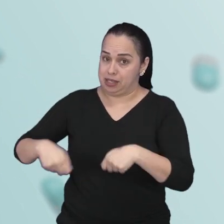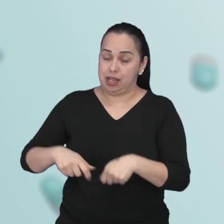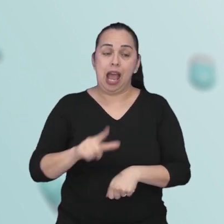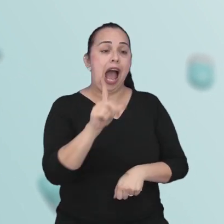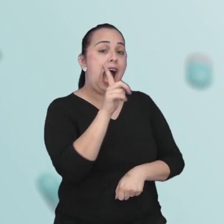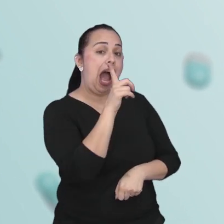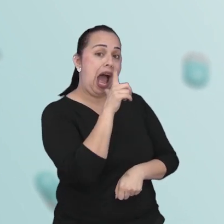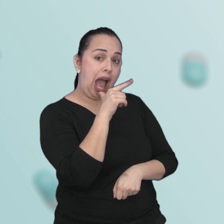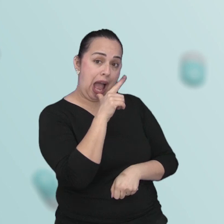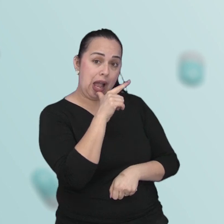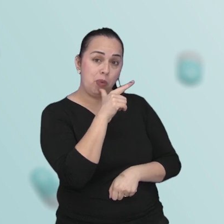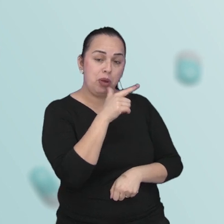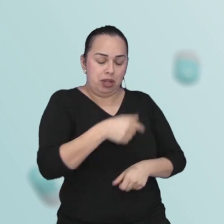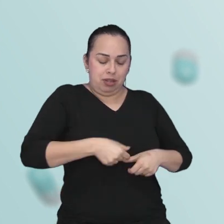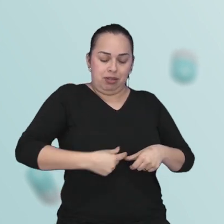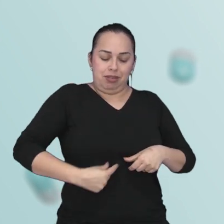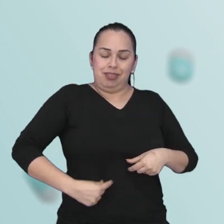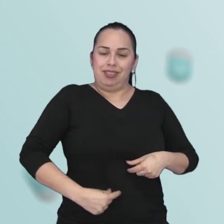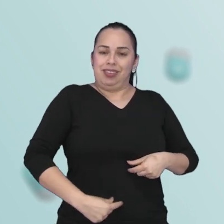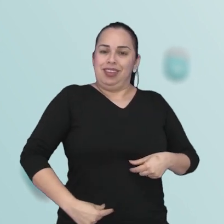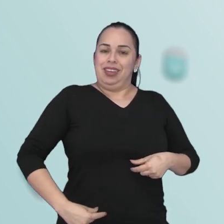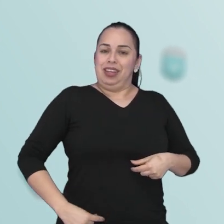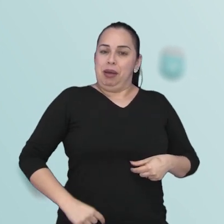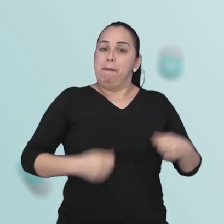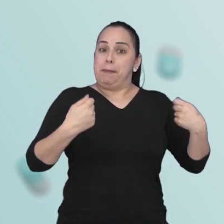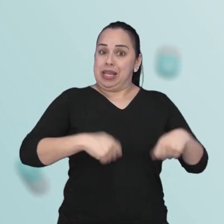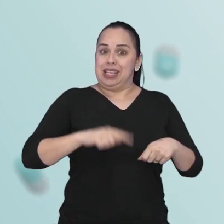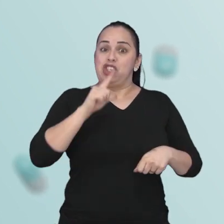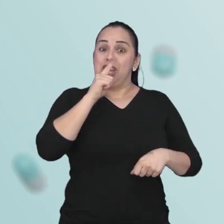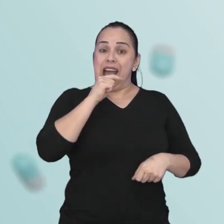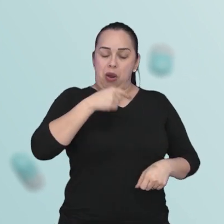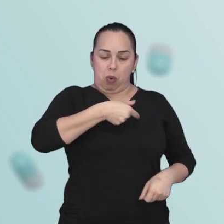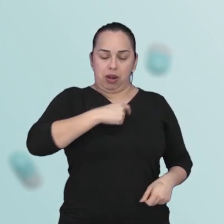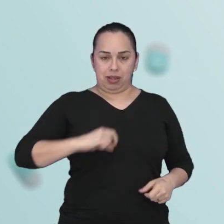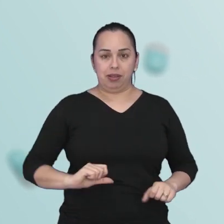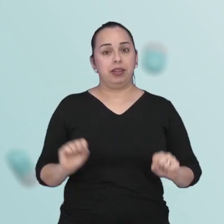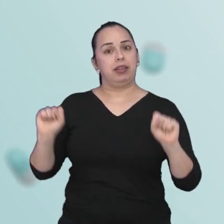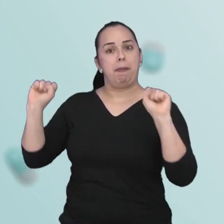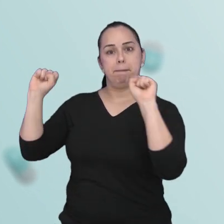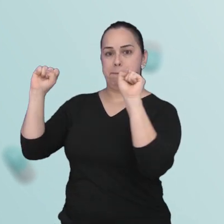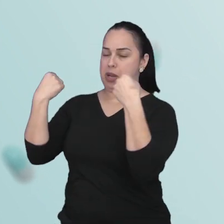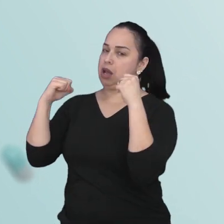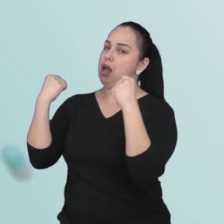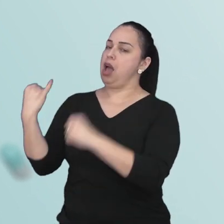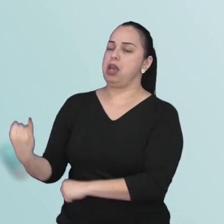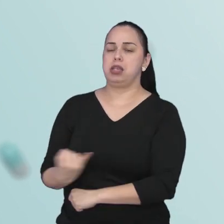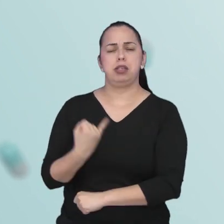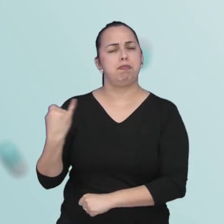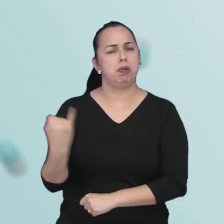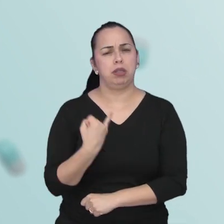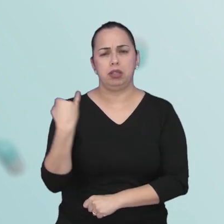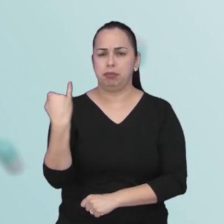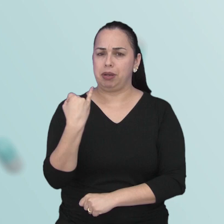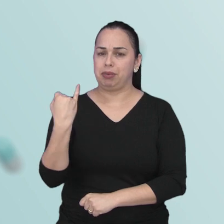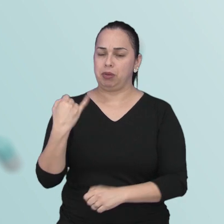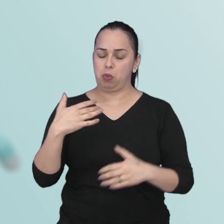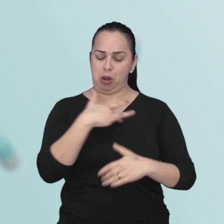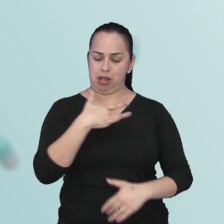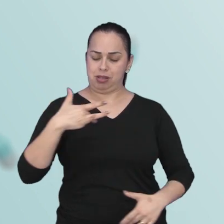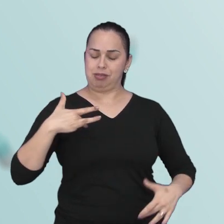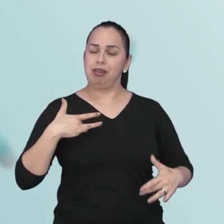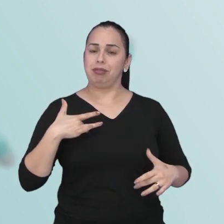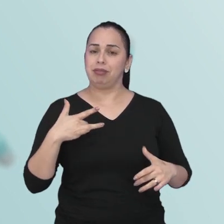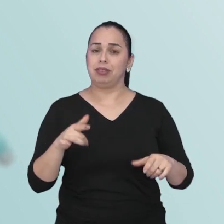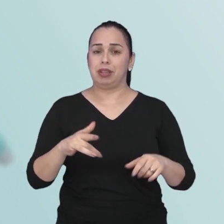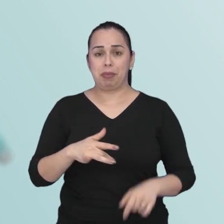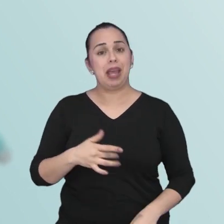de consumir água, o intestino gosta de estar bem hidratado. Fazer atividade física também é fundamental para manter